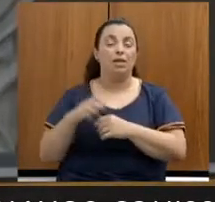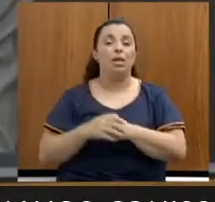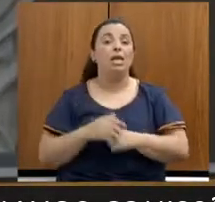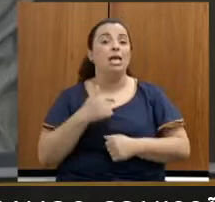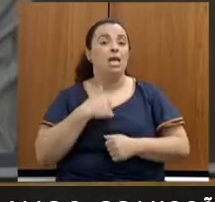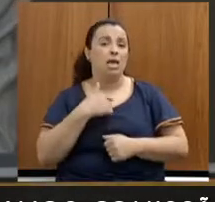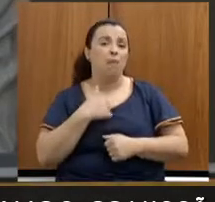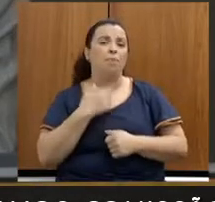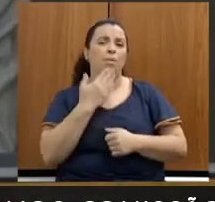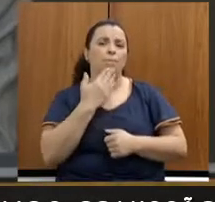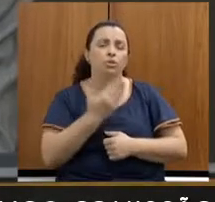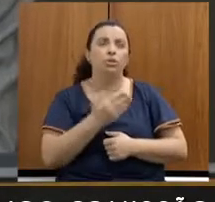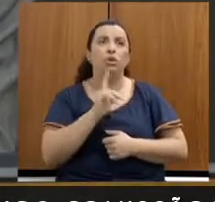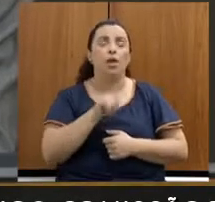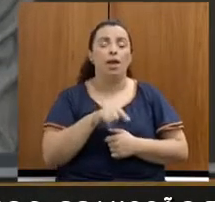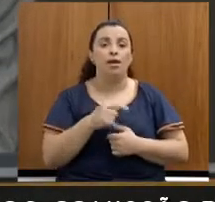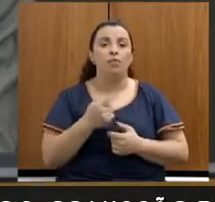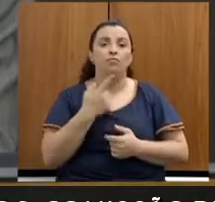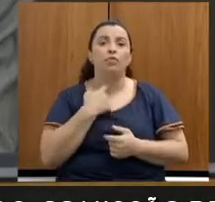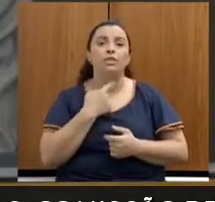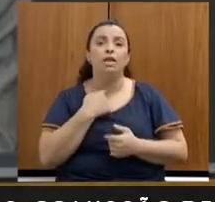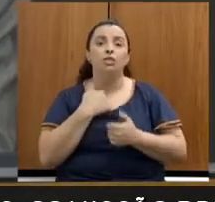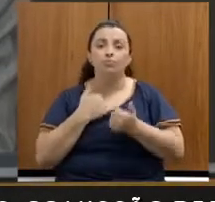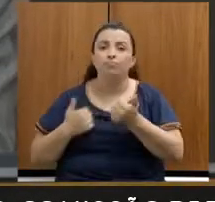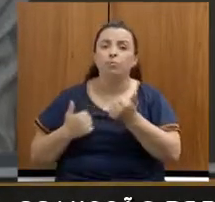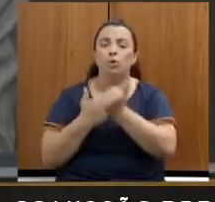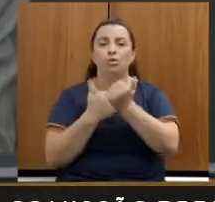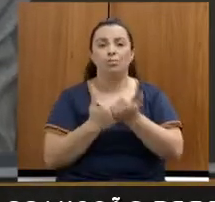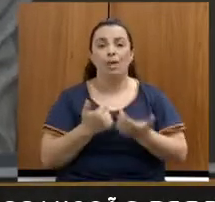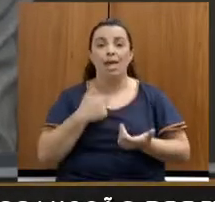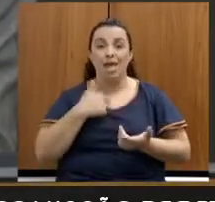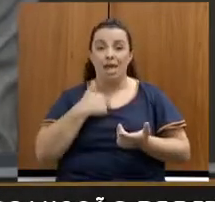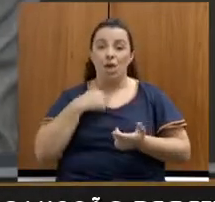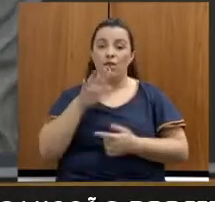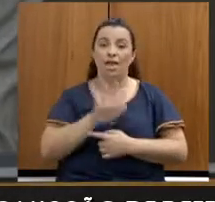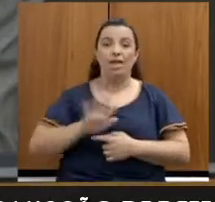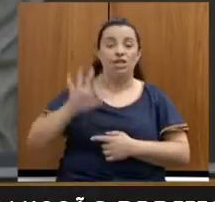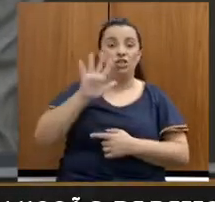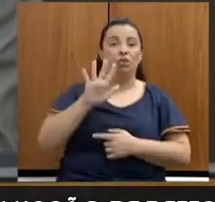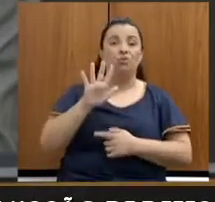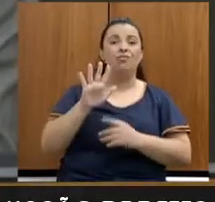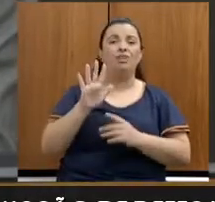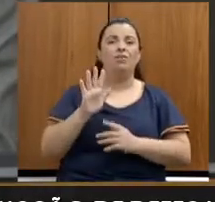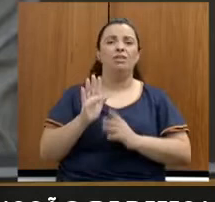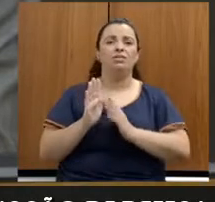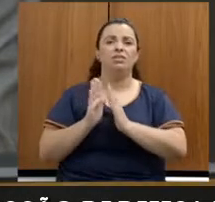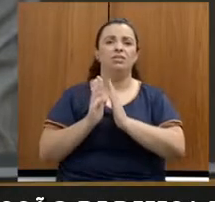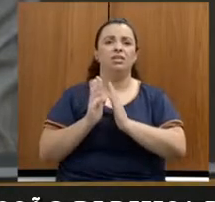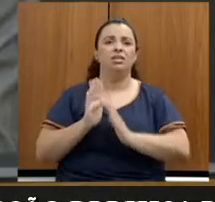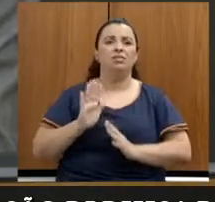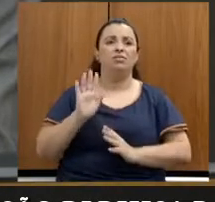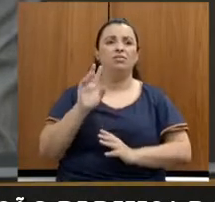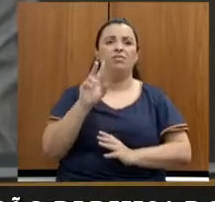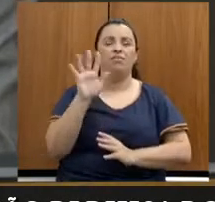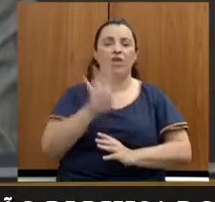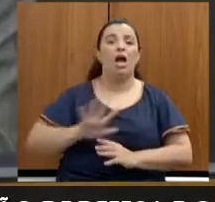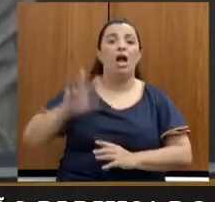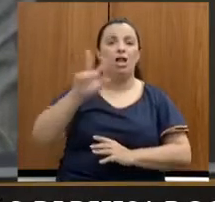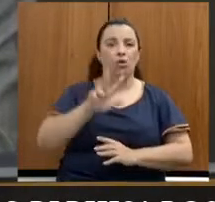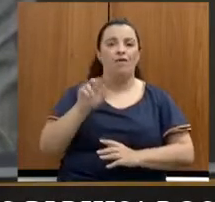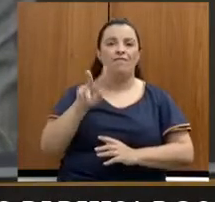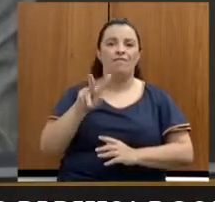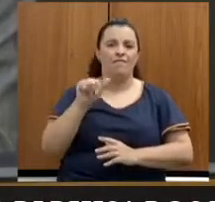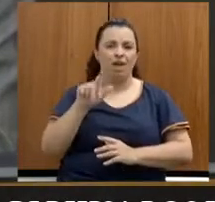forma assim a contribuir, porque eu sou da região do Vale do Aço. Sim. E o Vale do Rio Doce. Eu estou com